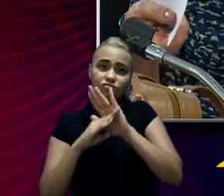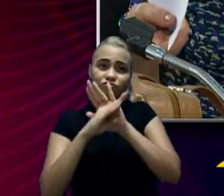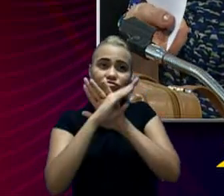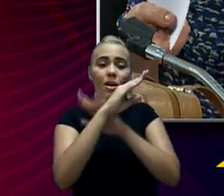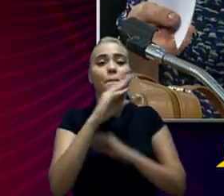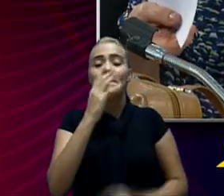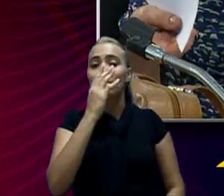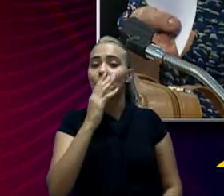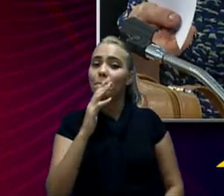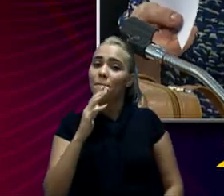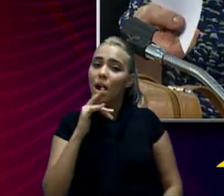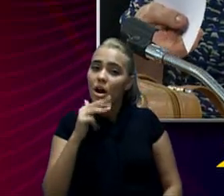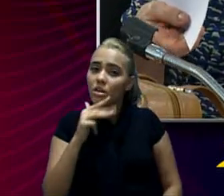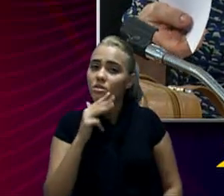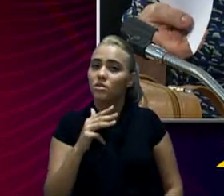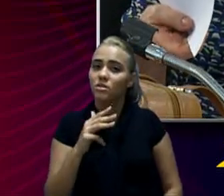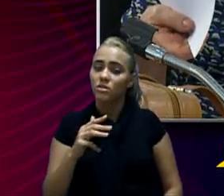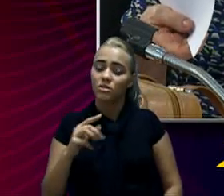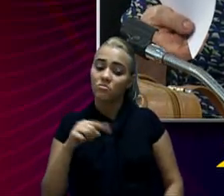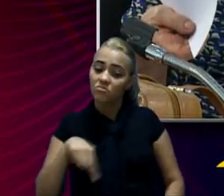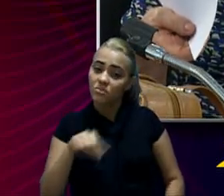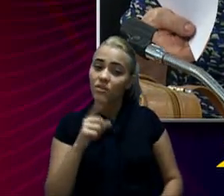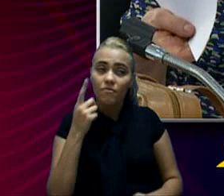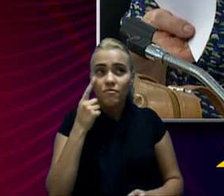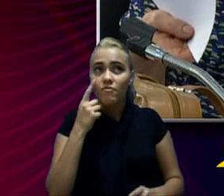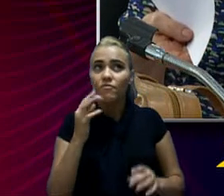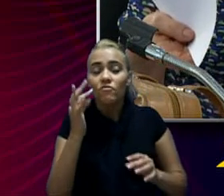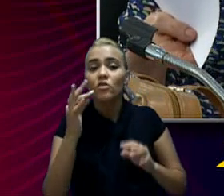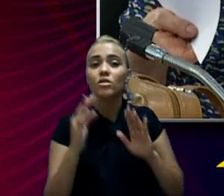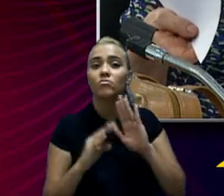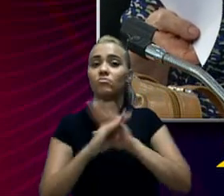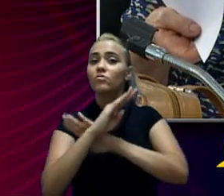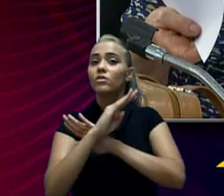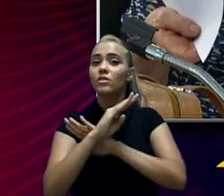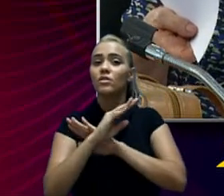março. Então, houve, no mês de fevereiro, uma queda, assim,